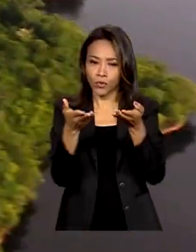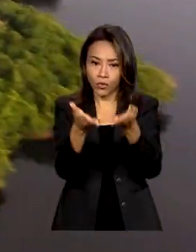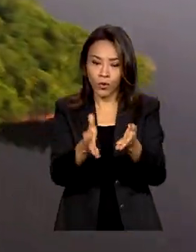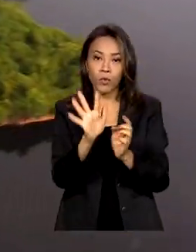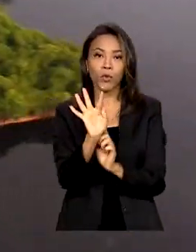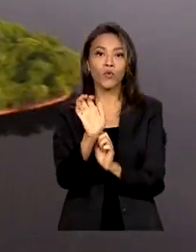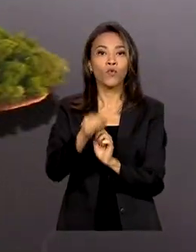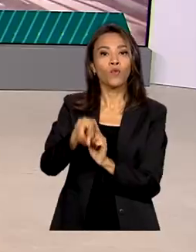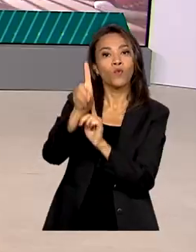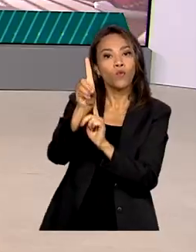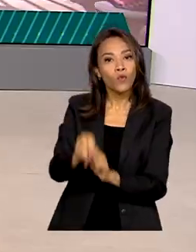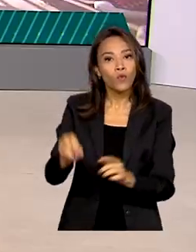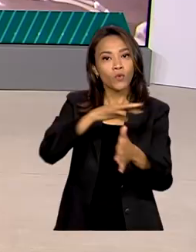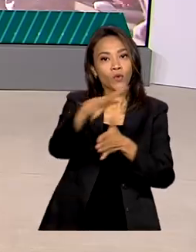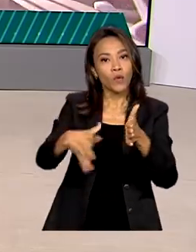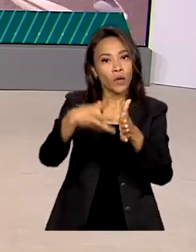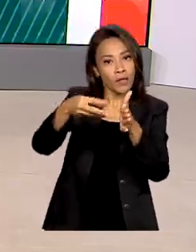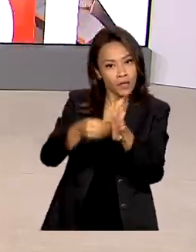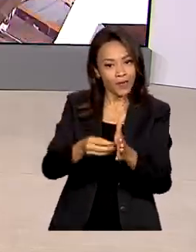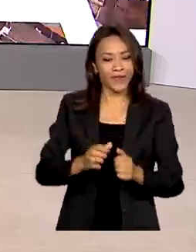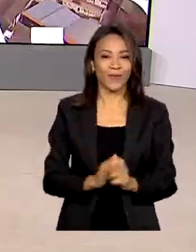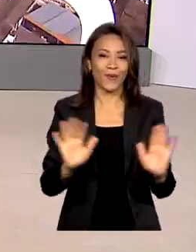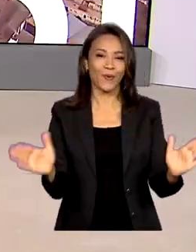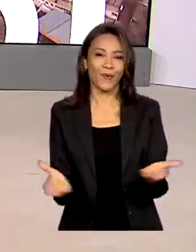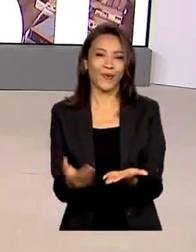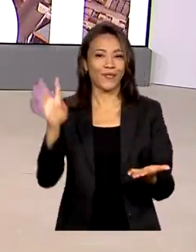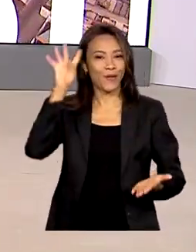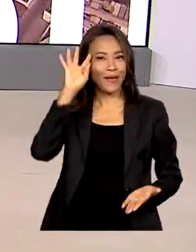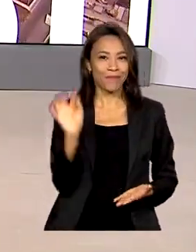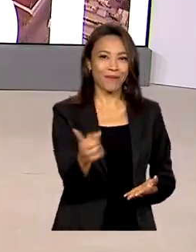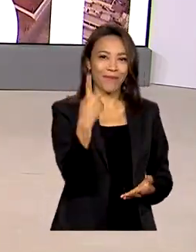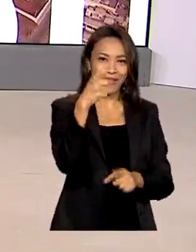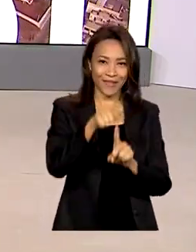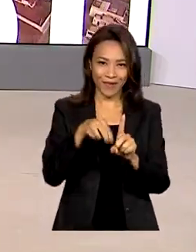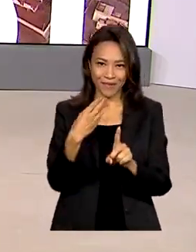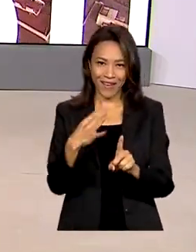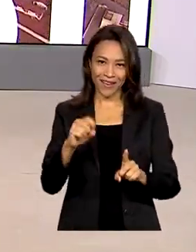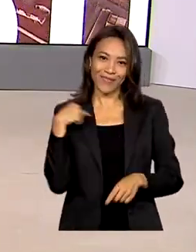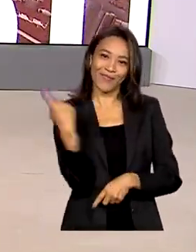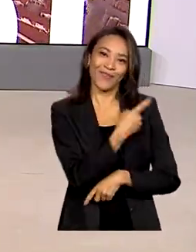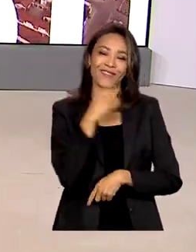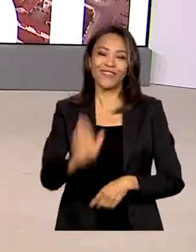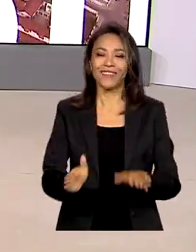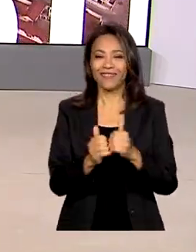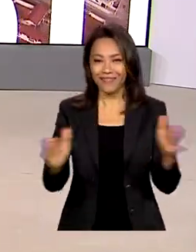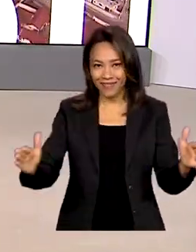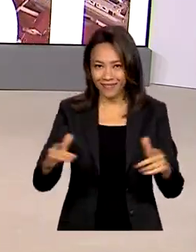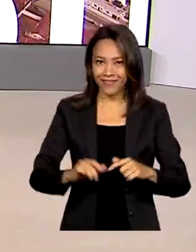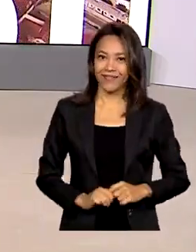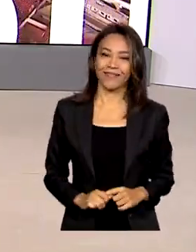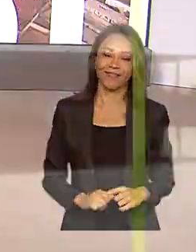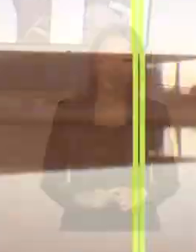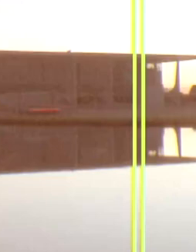Amazônia. Quarta-feira, 1º de março, o Brasil em Dia já está no ar.